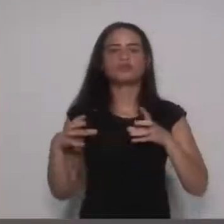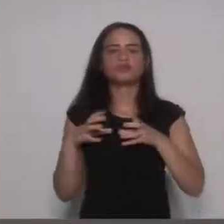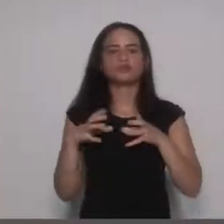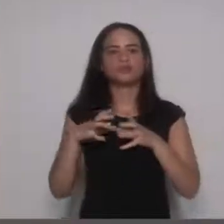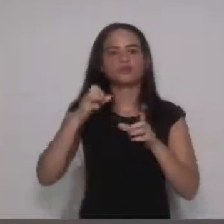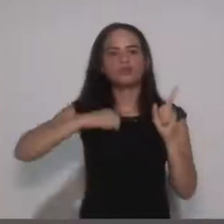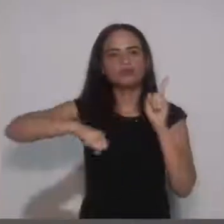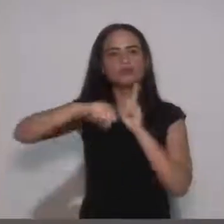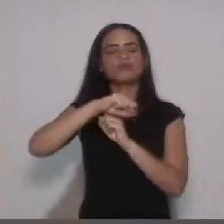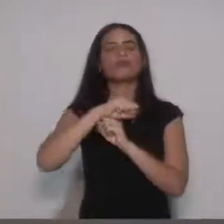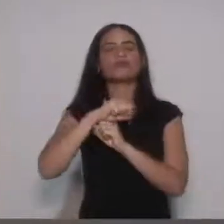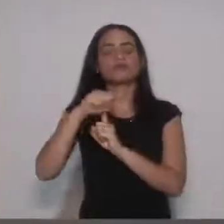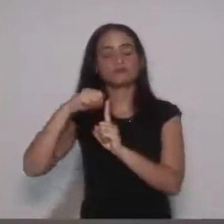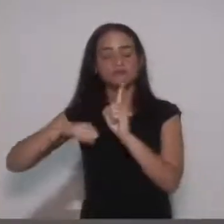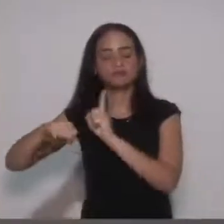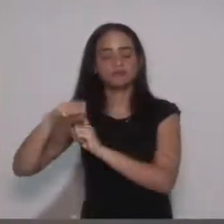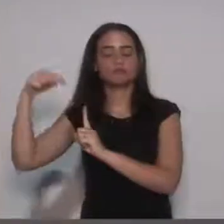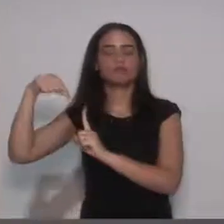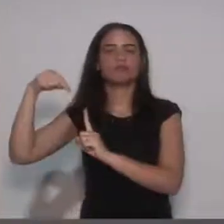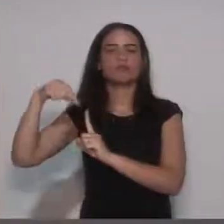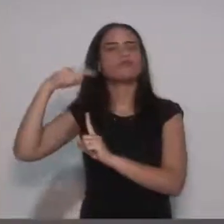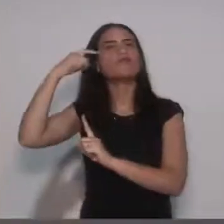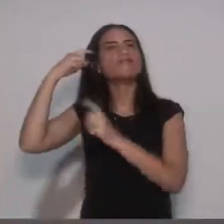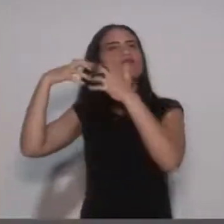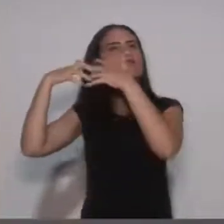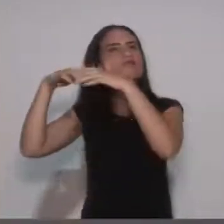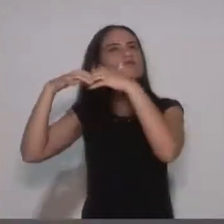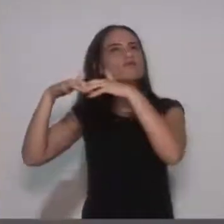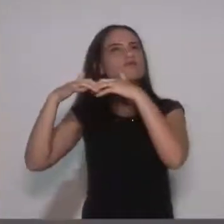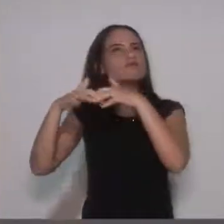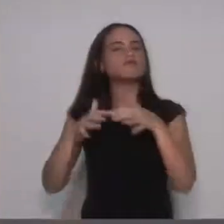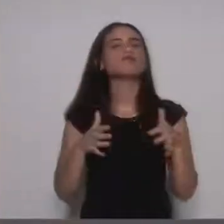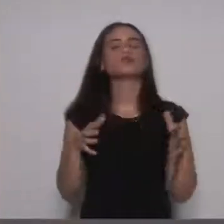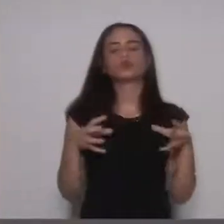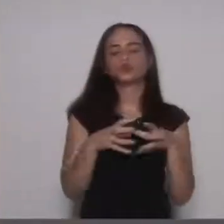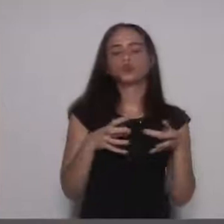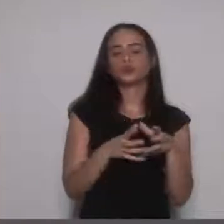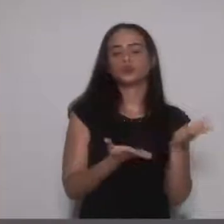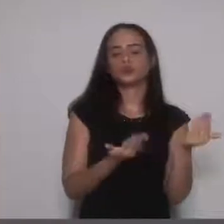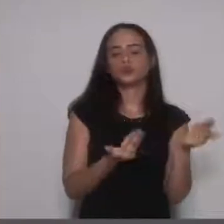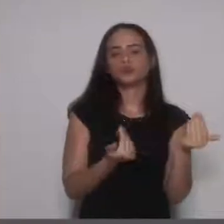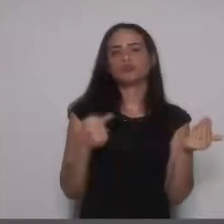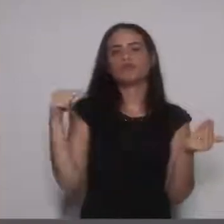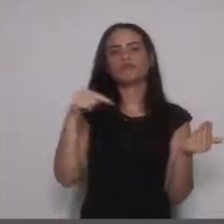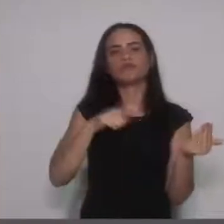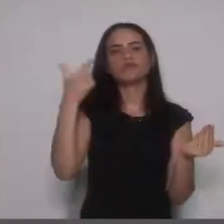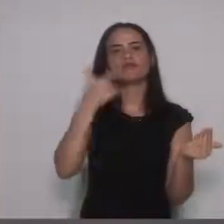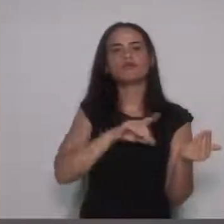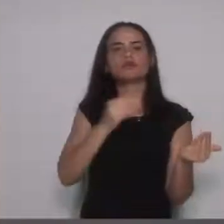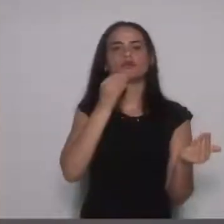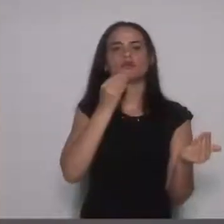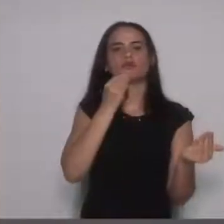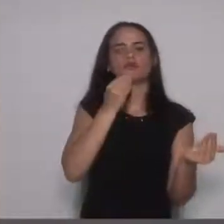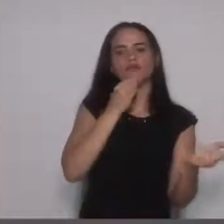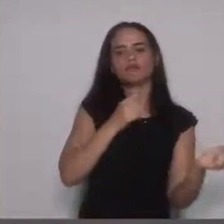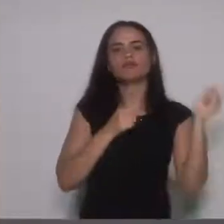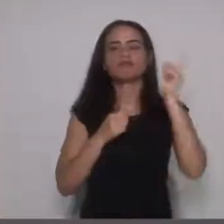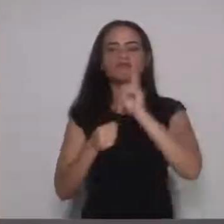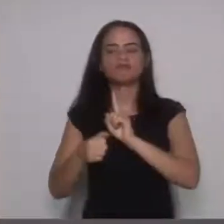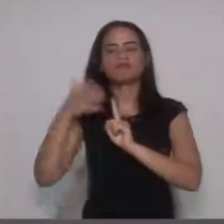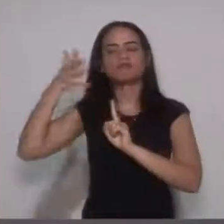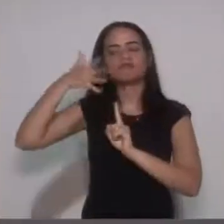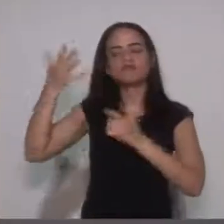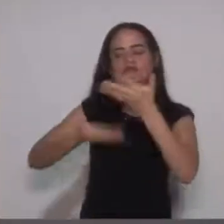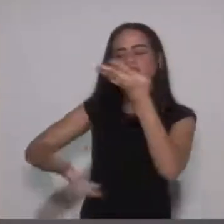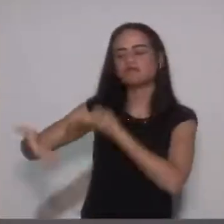reflita sobre a juventude, proporcionando que esse público ganhe uma oportunidade especial para se manifestar e confraternizar.